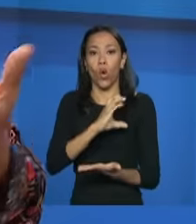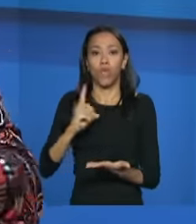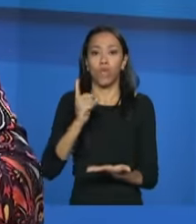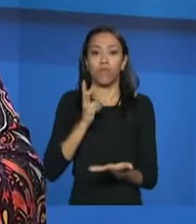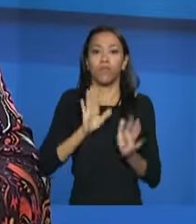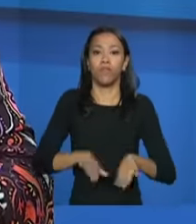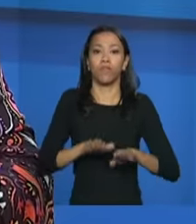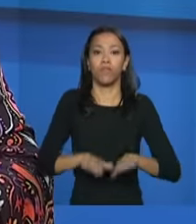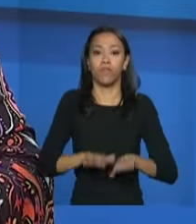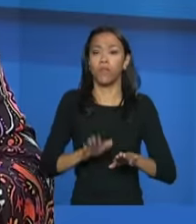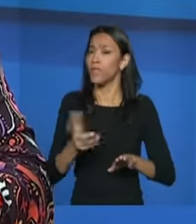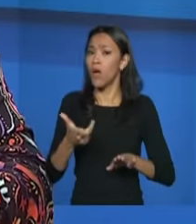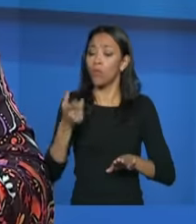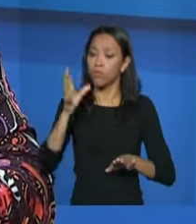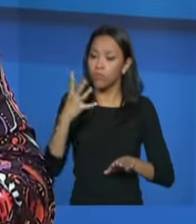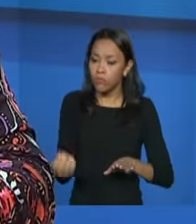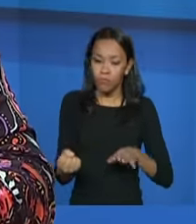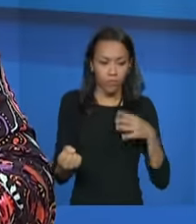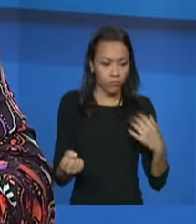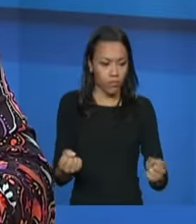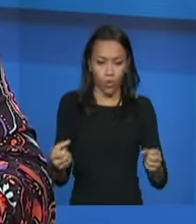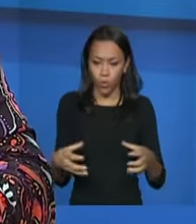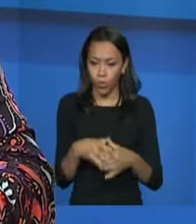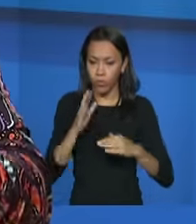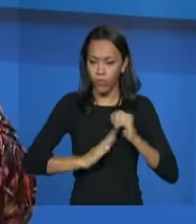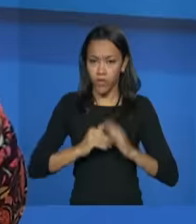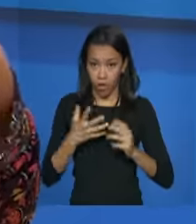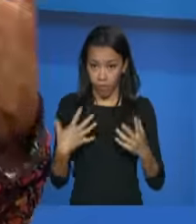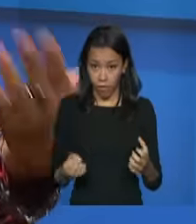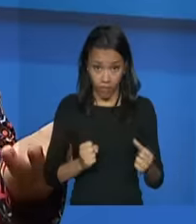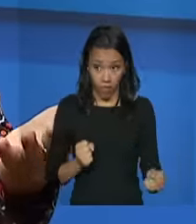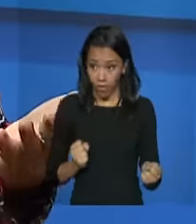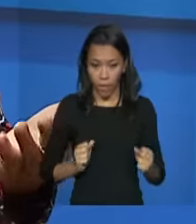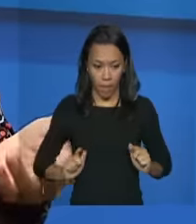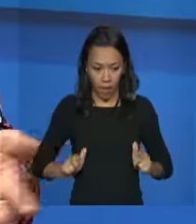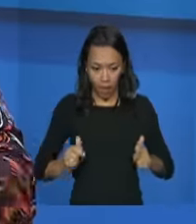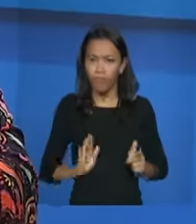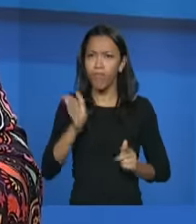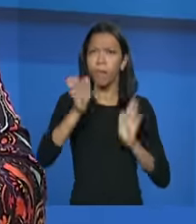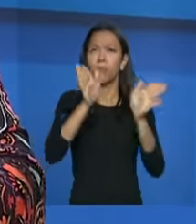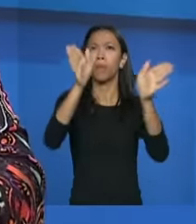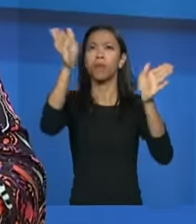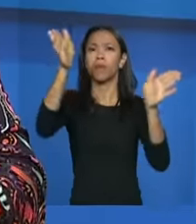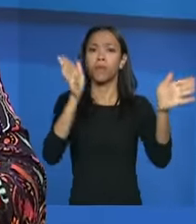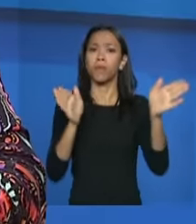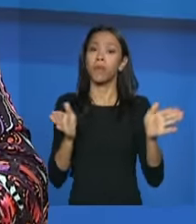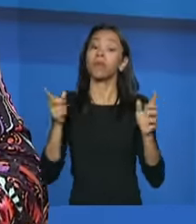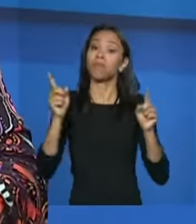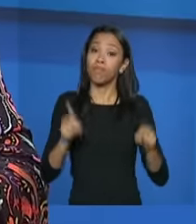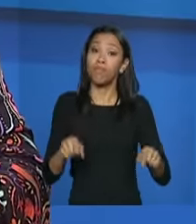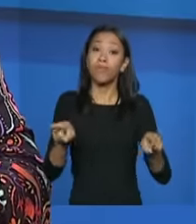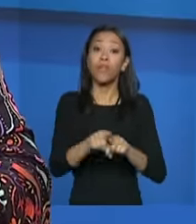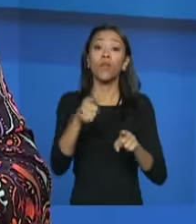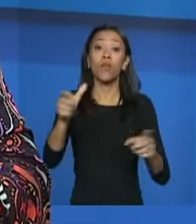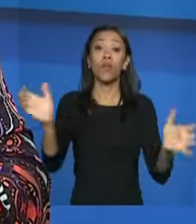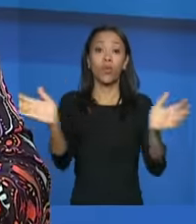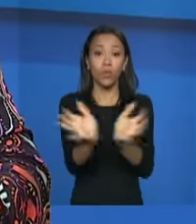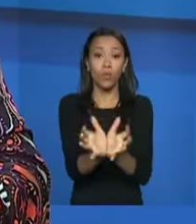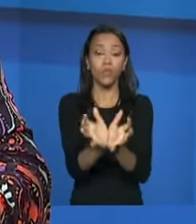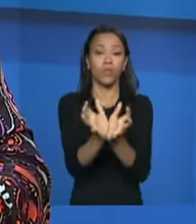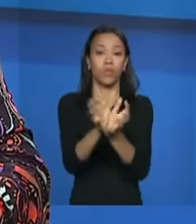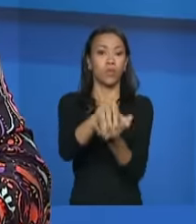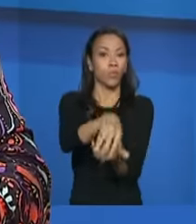reúna todas as equipes para trabalhar para discutir junto isso tem que ser submetido na comissão na CIBS que é a comissão intergestora e